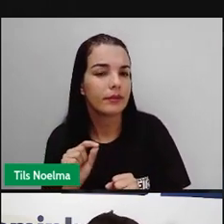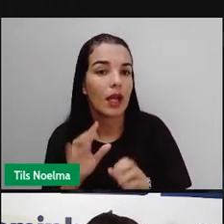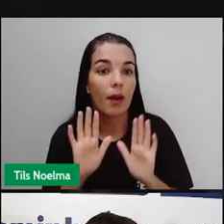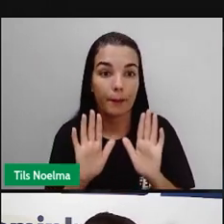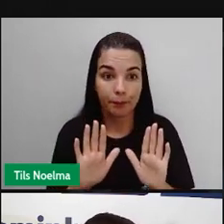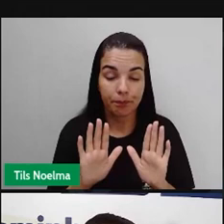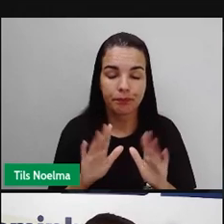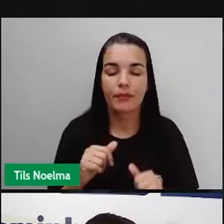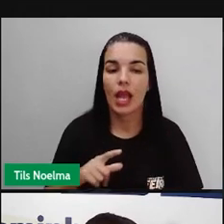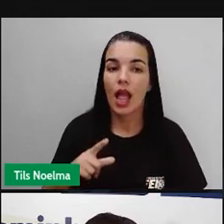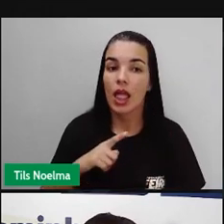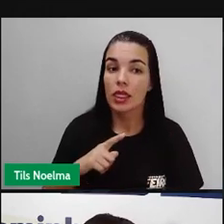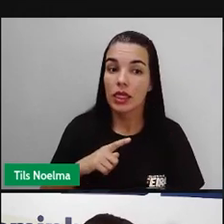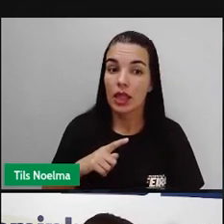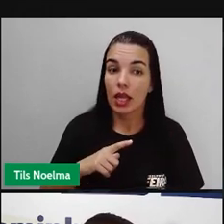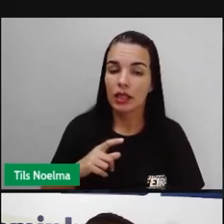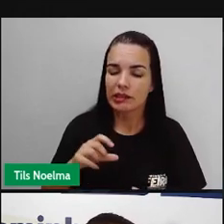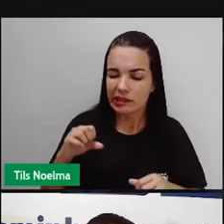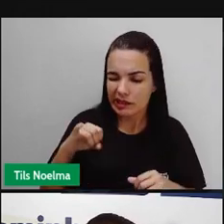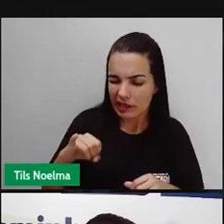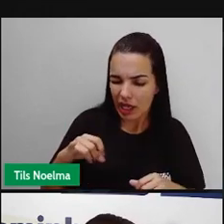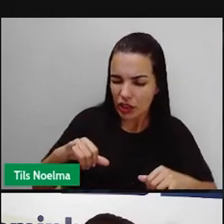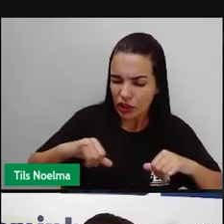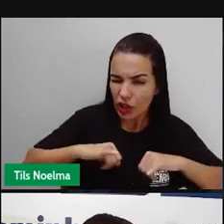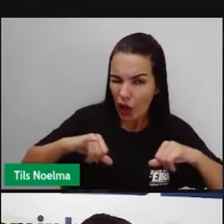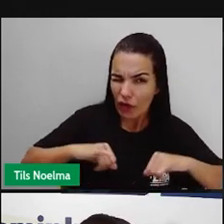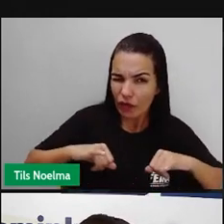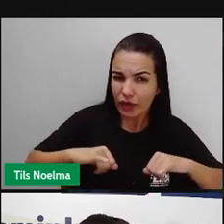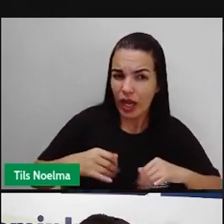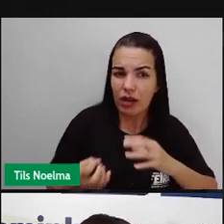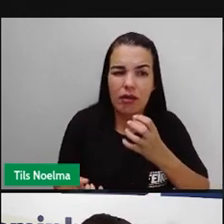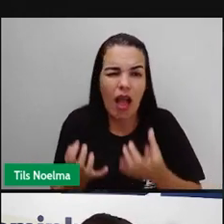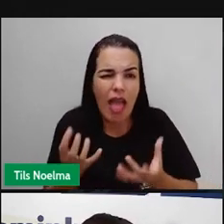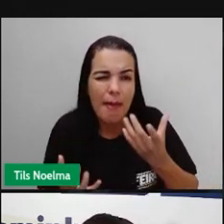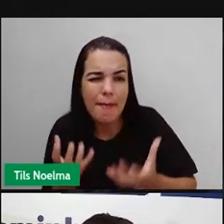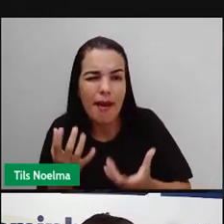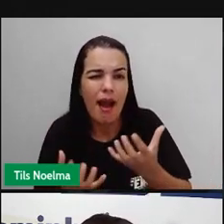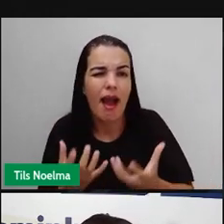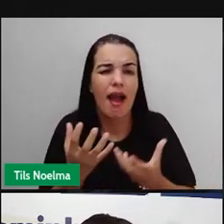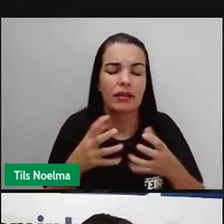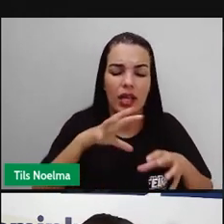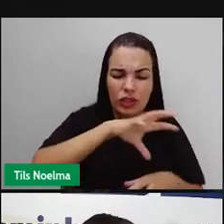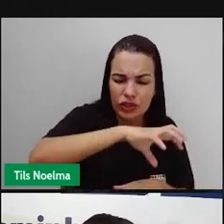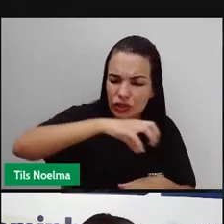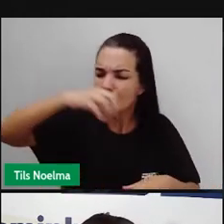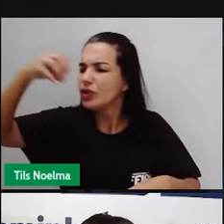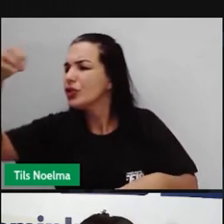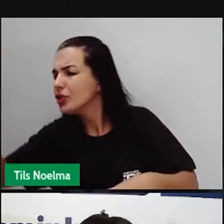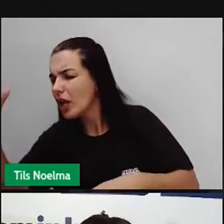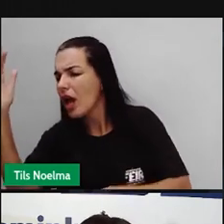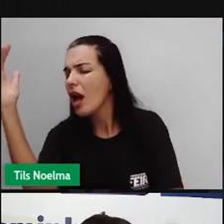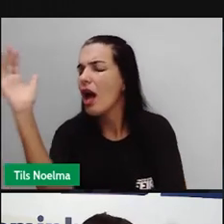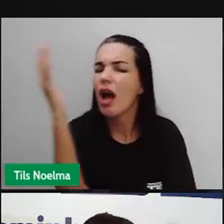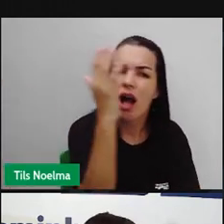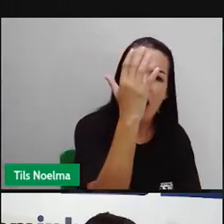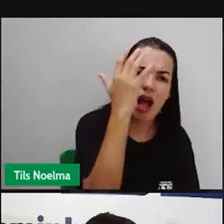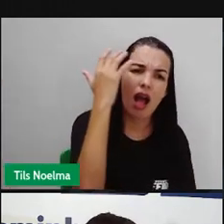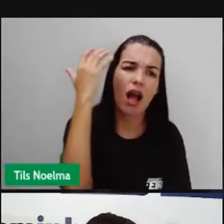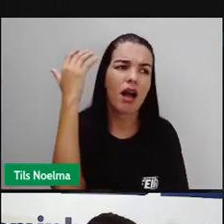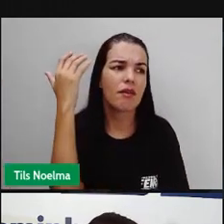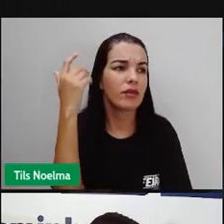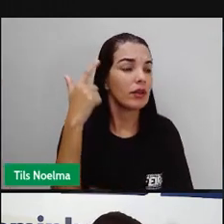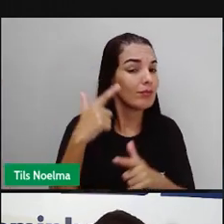sofrendo por conta da feina água, por conta do próprio desmatamento, retirada da mata nativa, né? Da